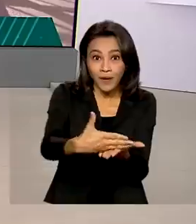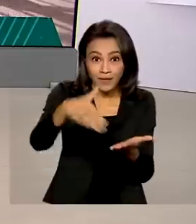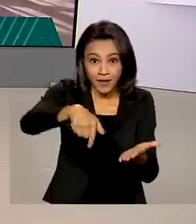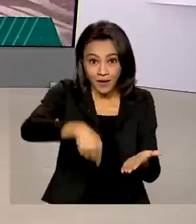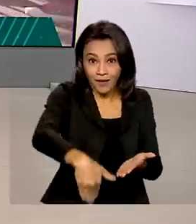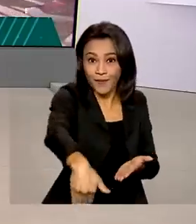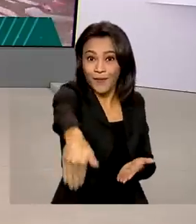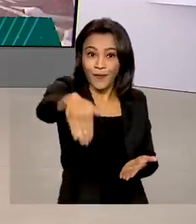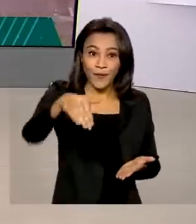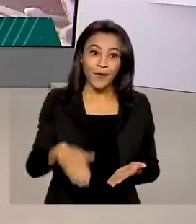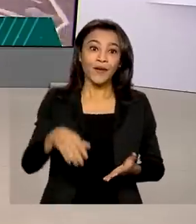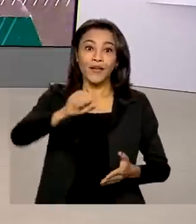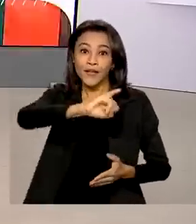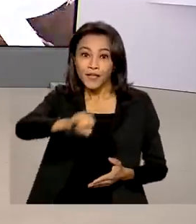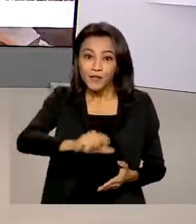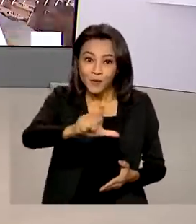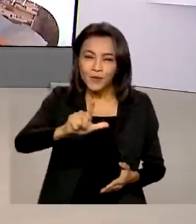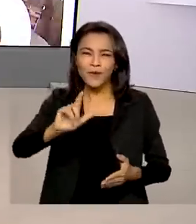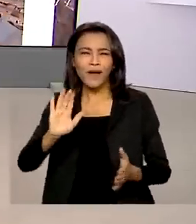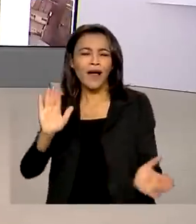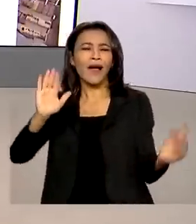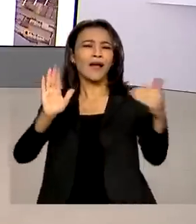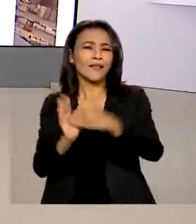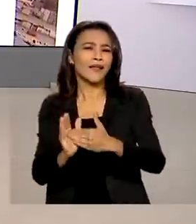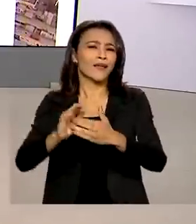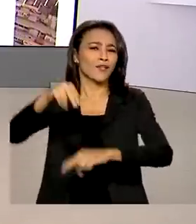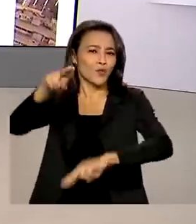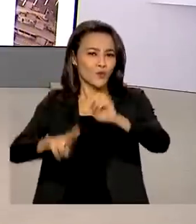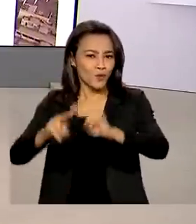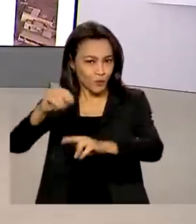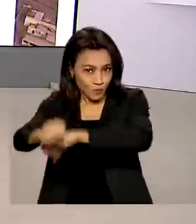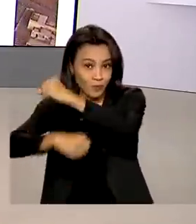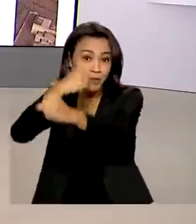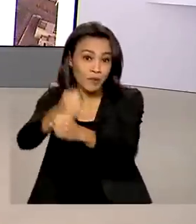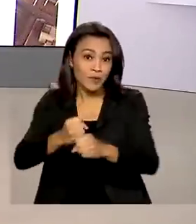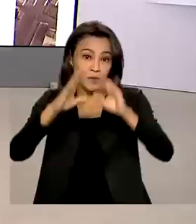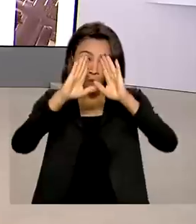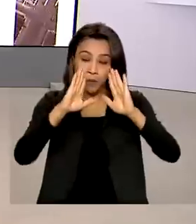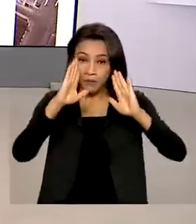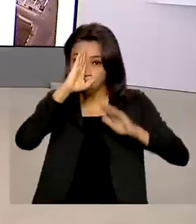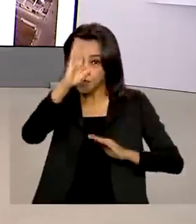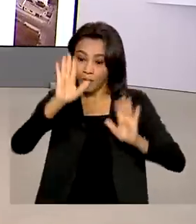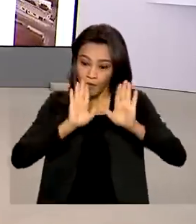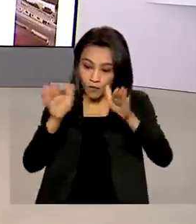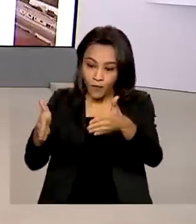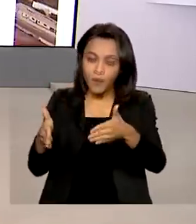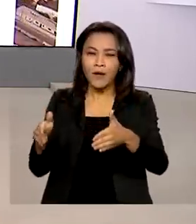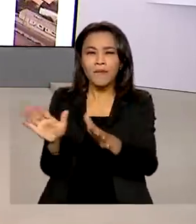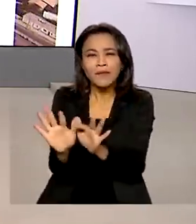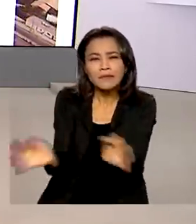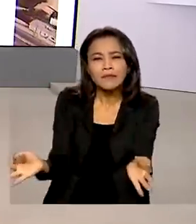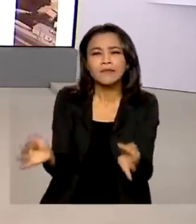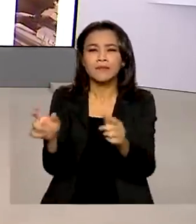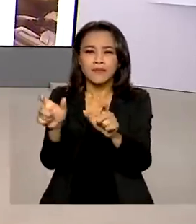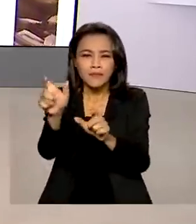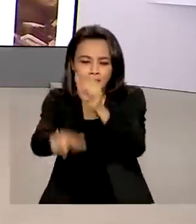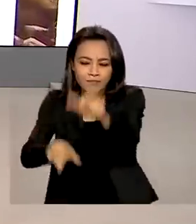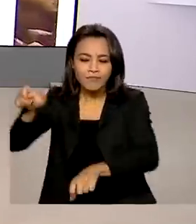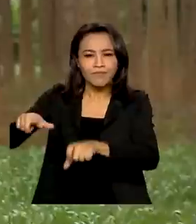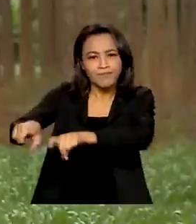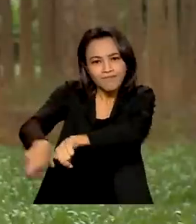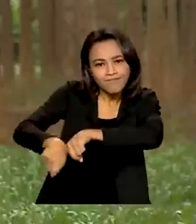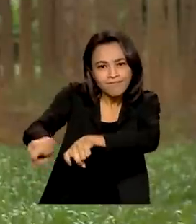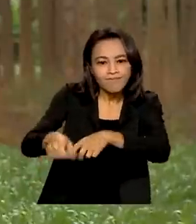julho e vai até junho do ano que vem. A prioridade é o atendimento para pequenos e médios agricultores.